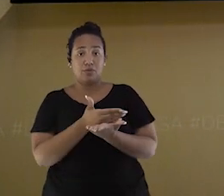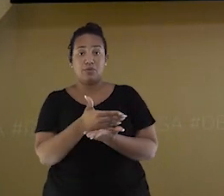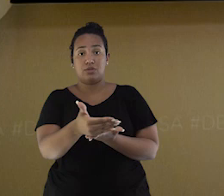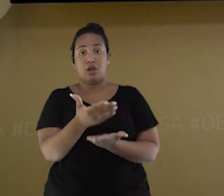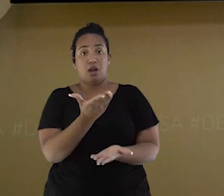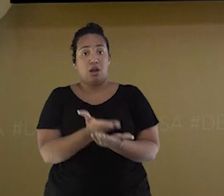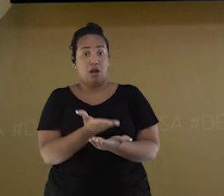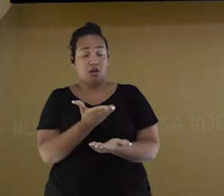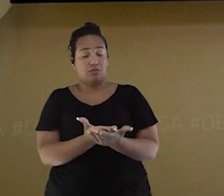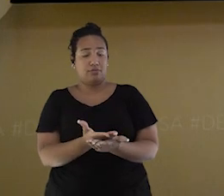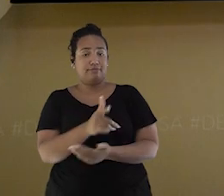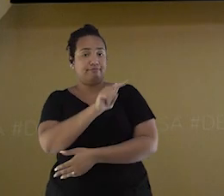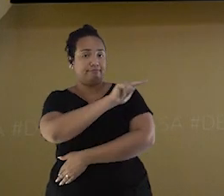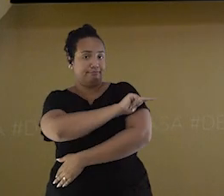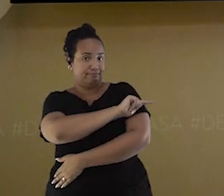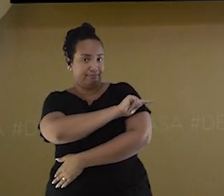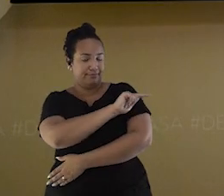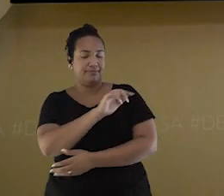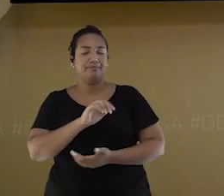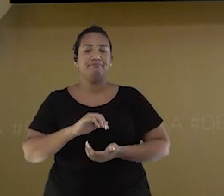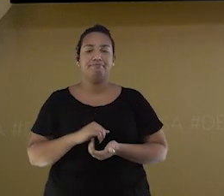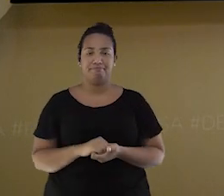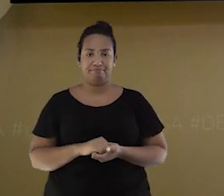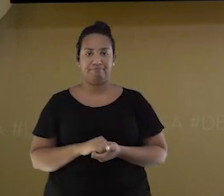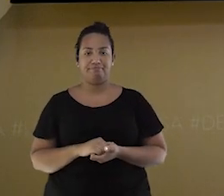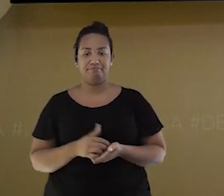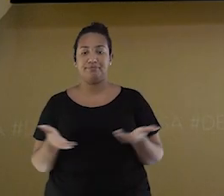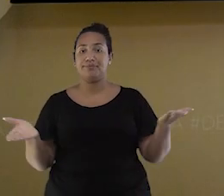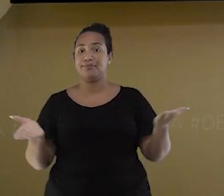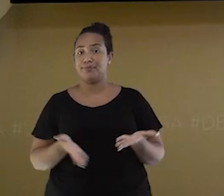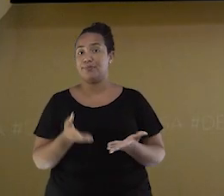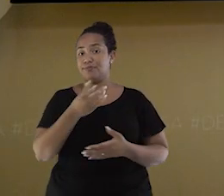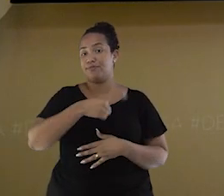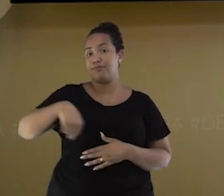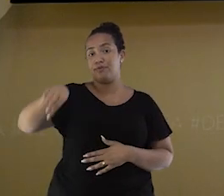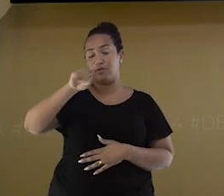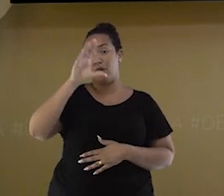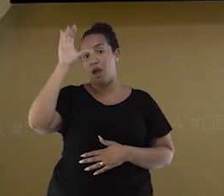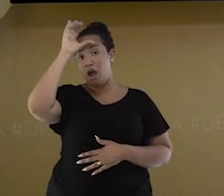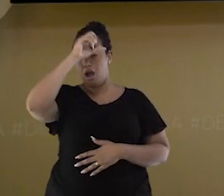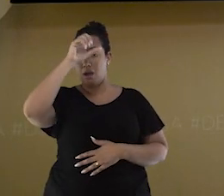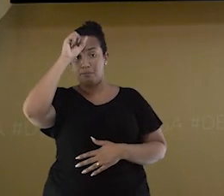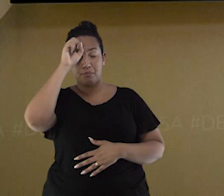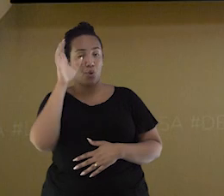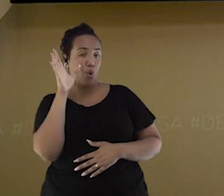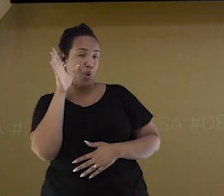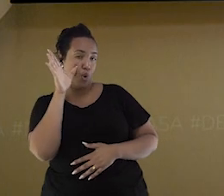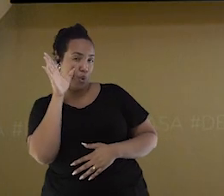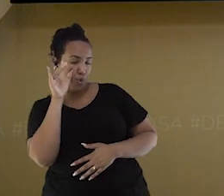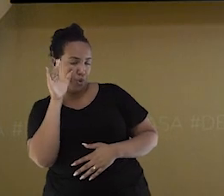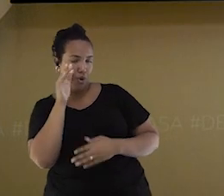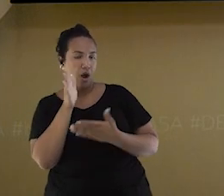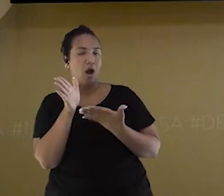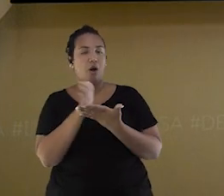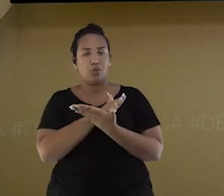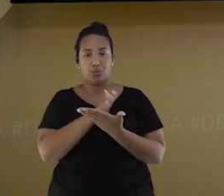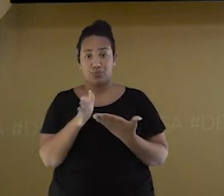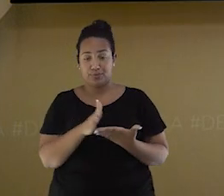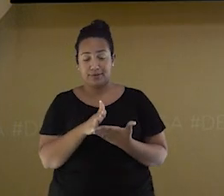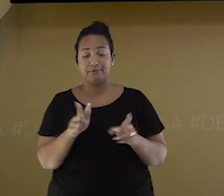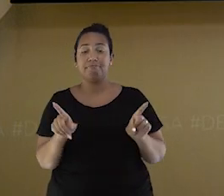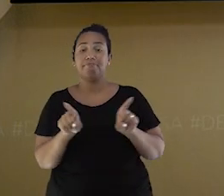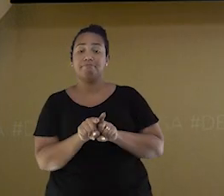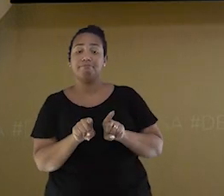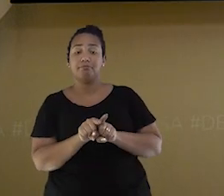sétimo ano do ensino fundamental. Vamos aprender algumas curiosidades sobre esse jogo e como nós podemos jogar